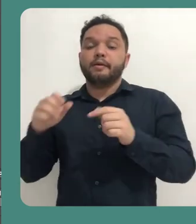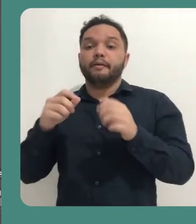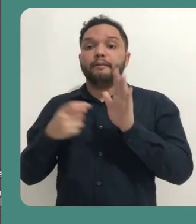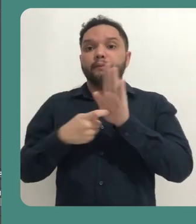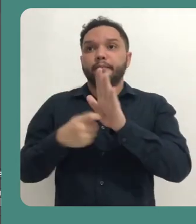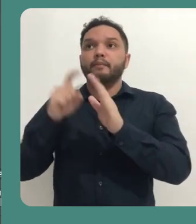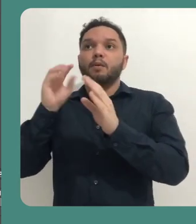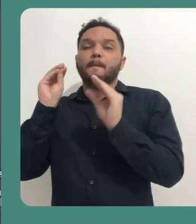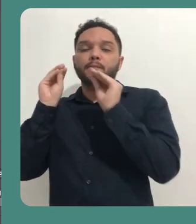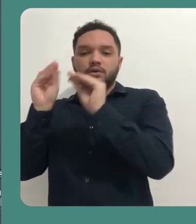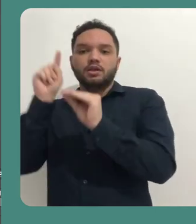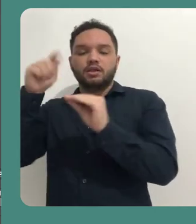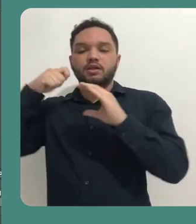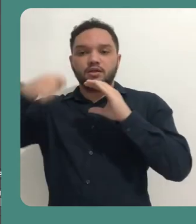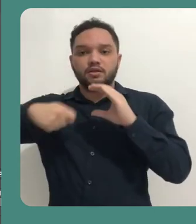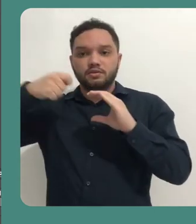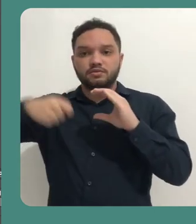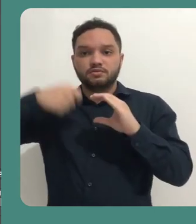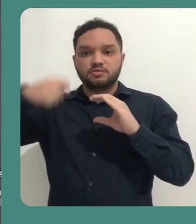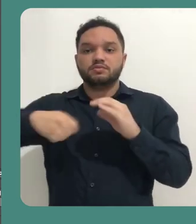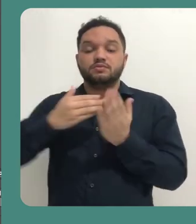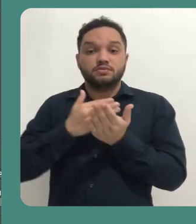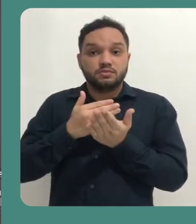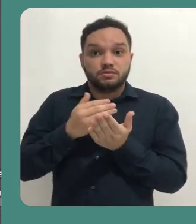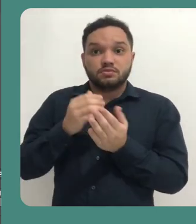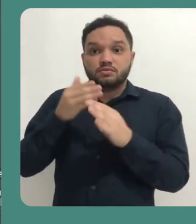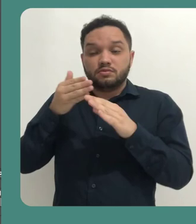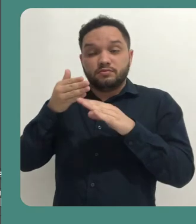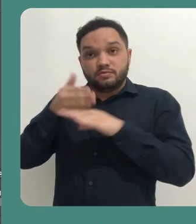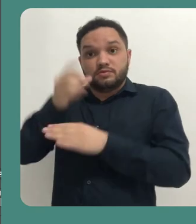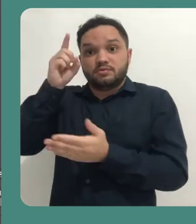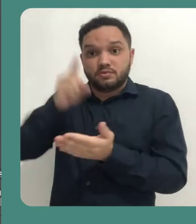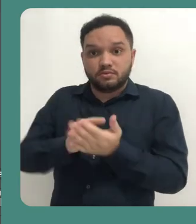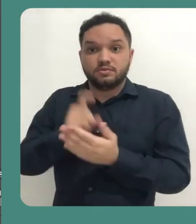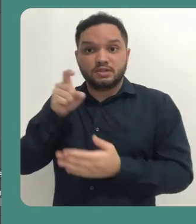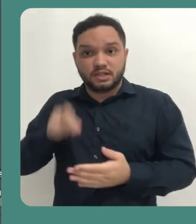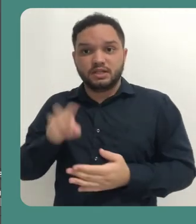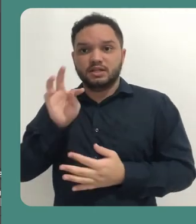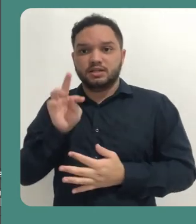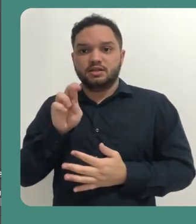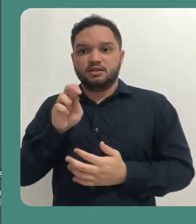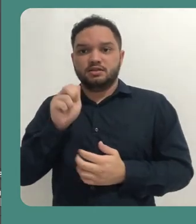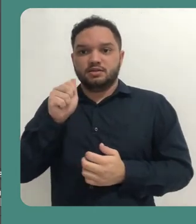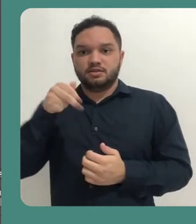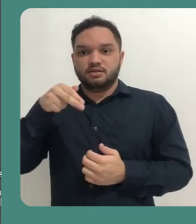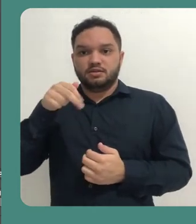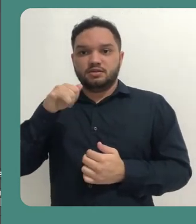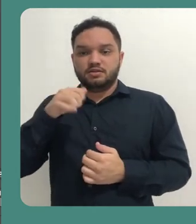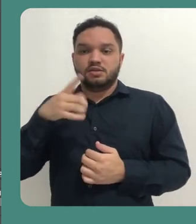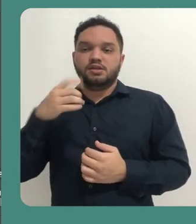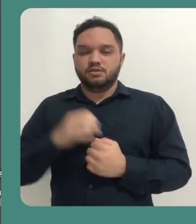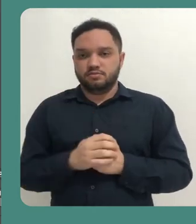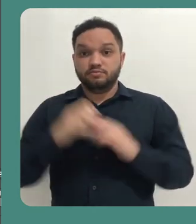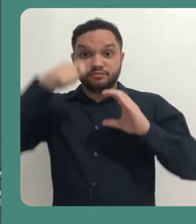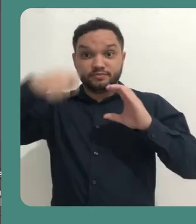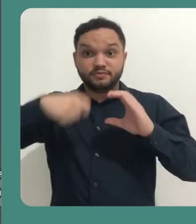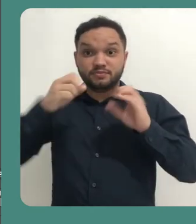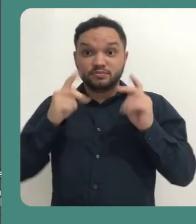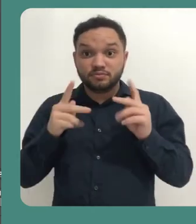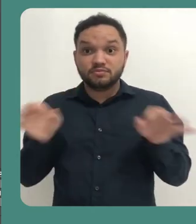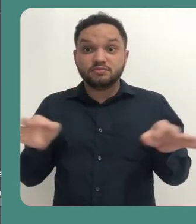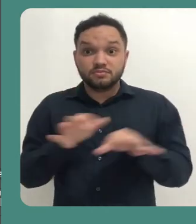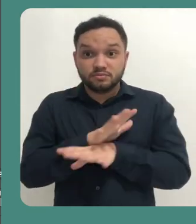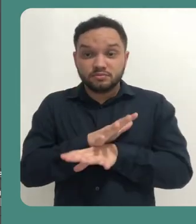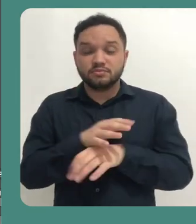deseja colocar na gravação. e para ela entrar efetivamente, você deve clicar em transição. Finalizada a gravação,